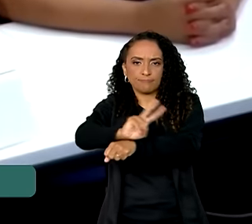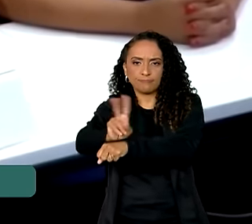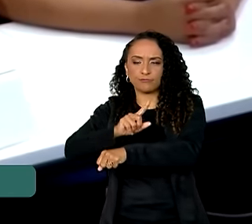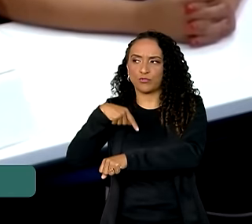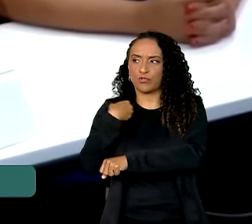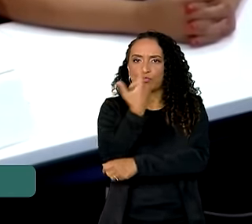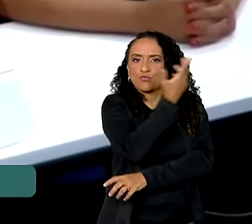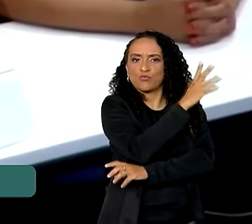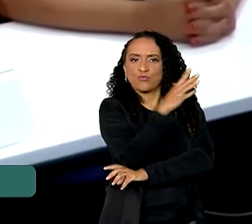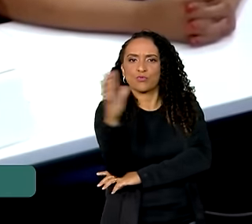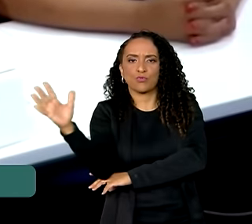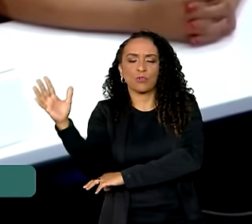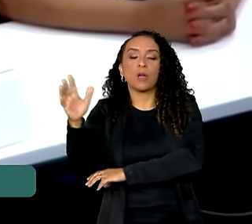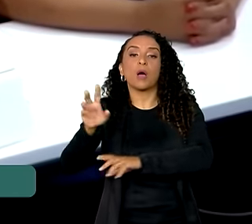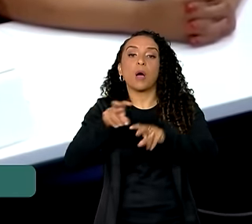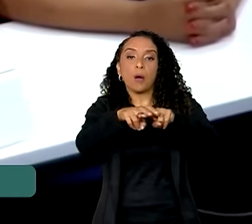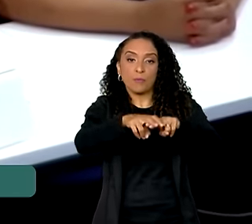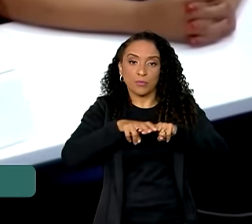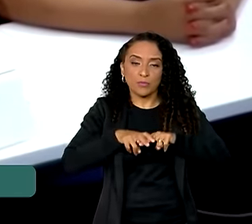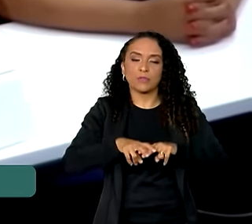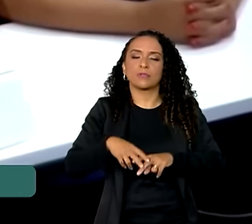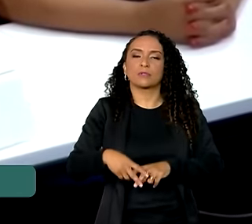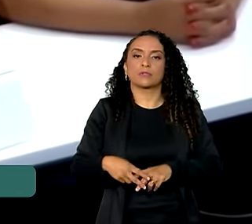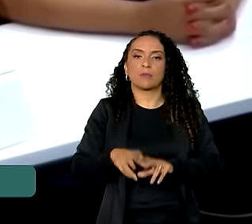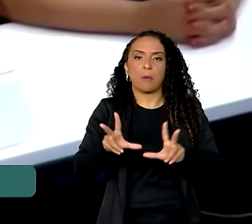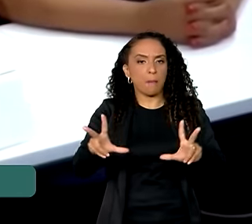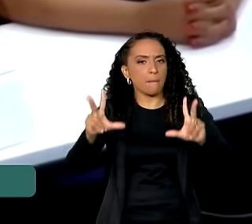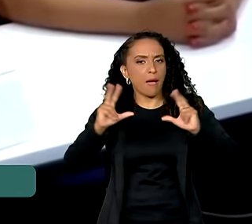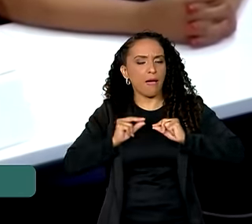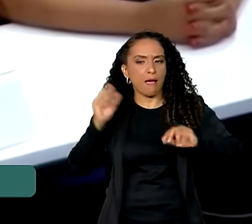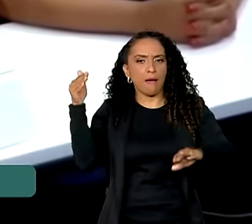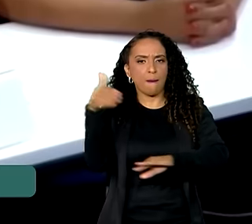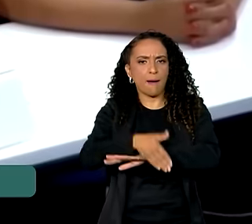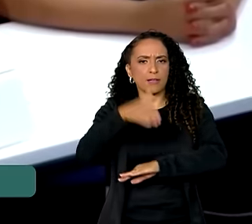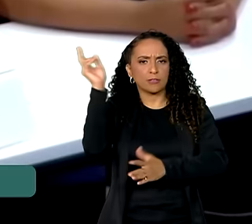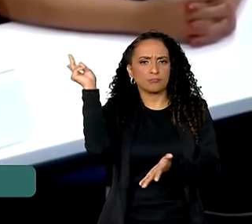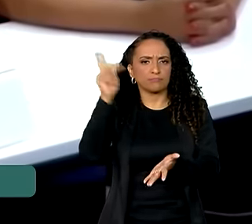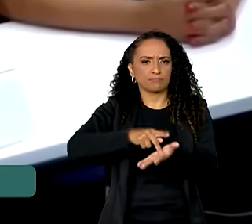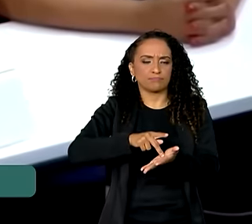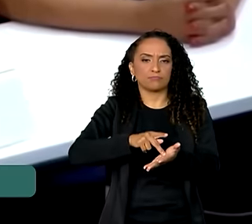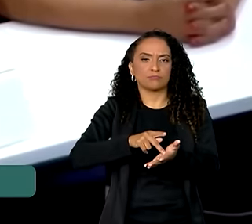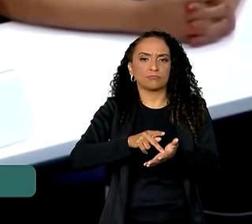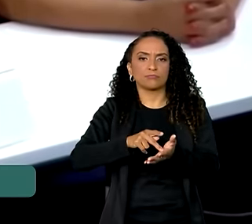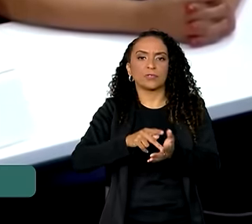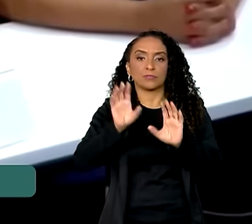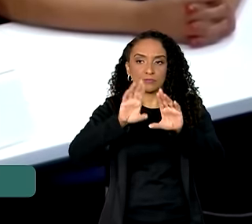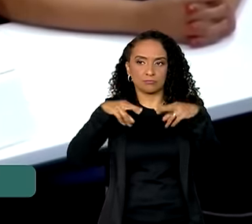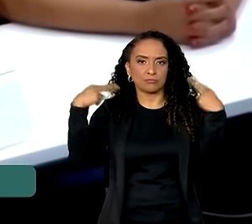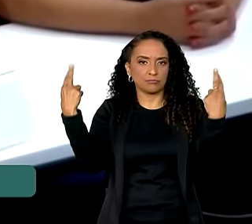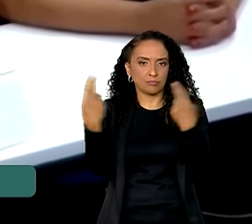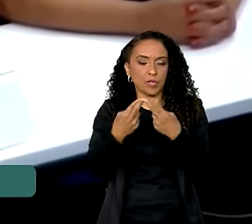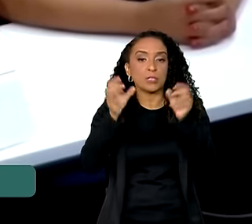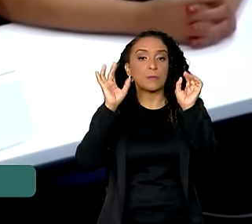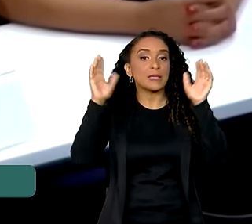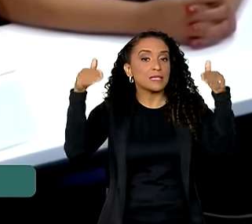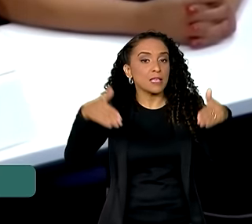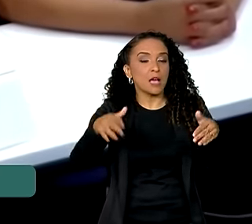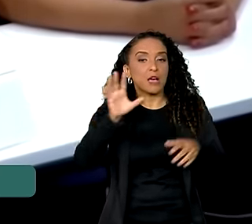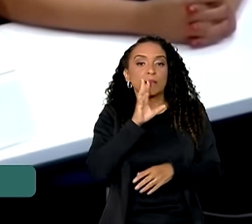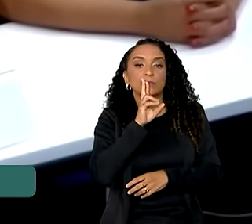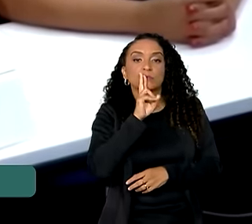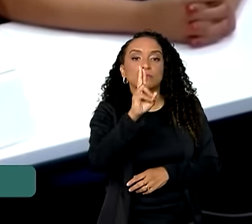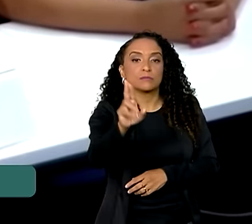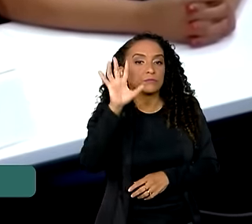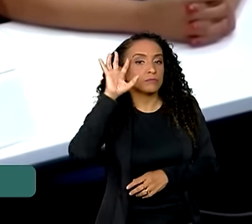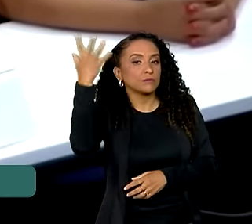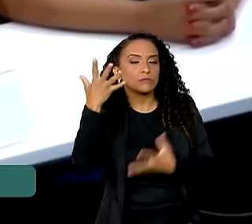ecossistemas. Por isso, merecem participação mais efetiva na Convenção, especialmente nas decisões